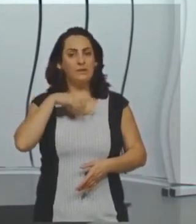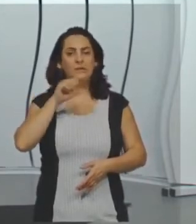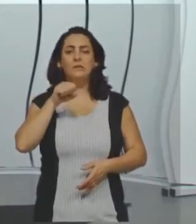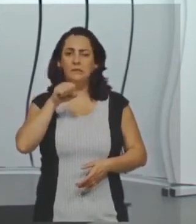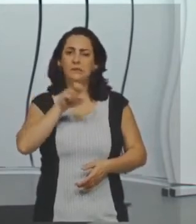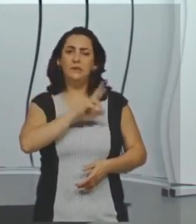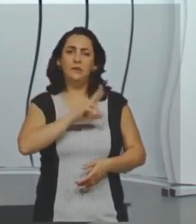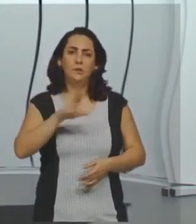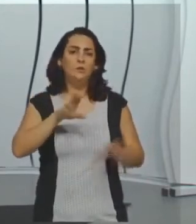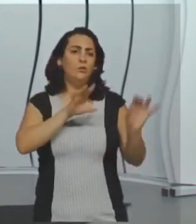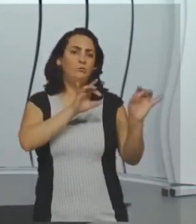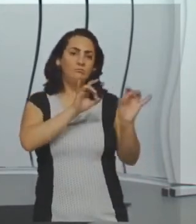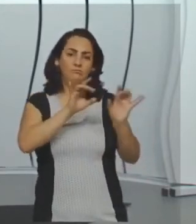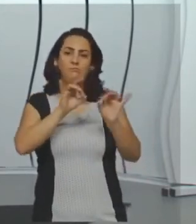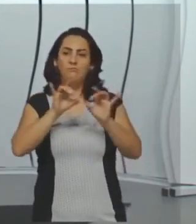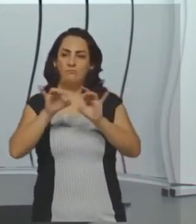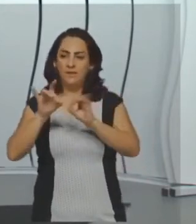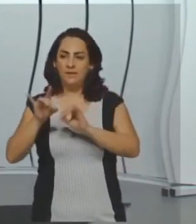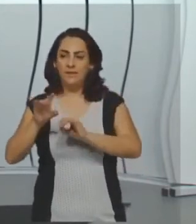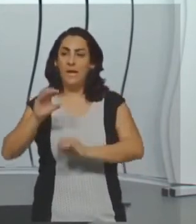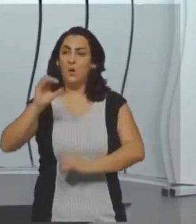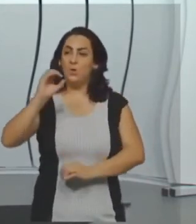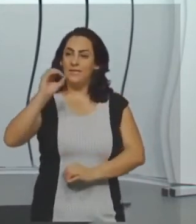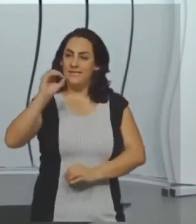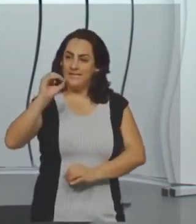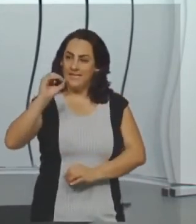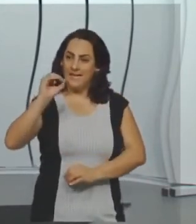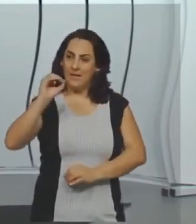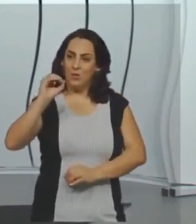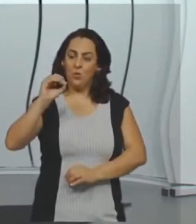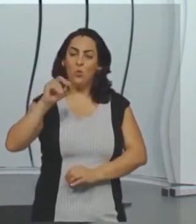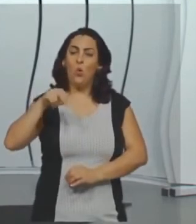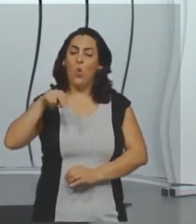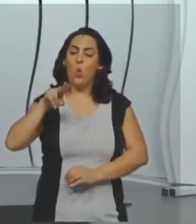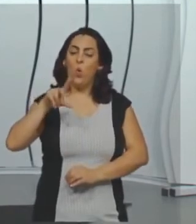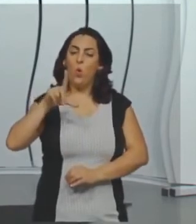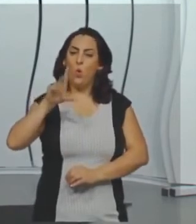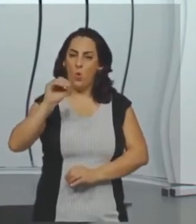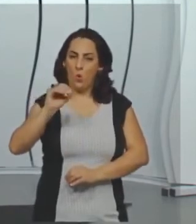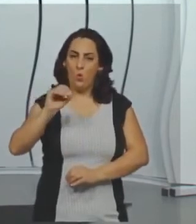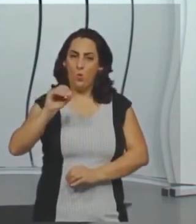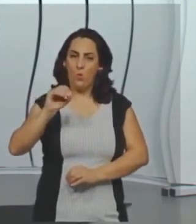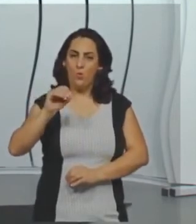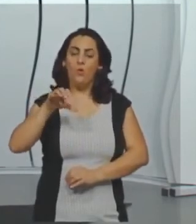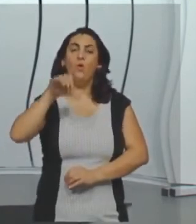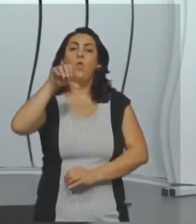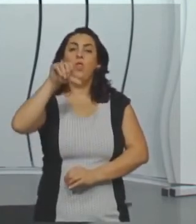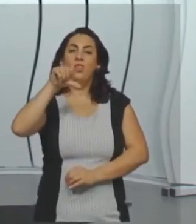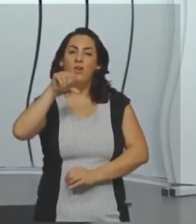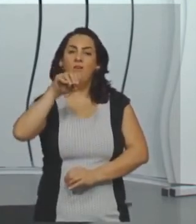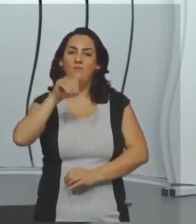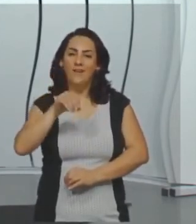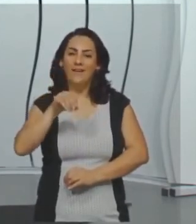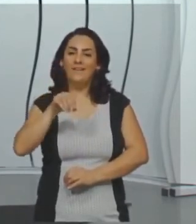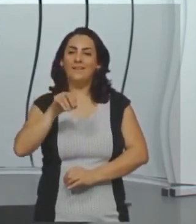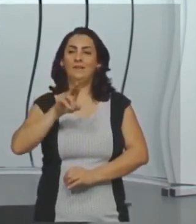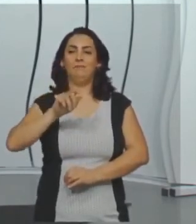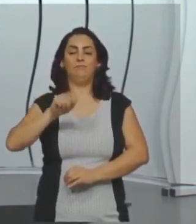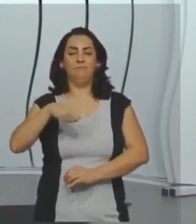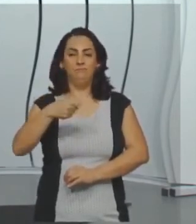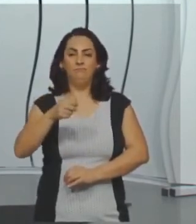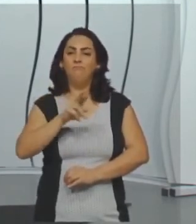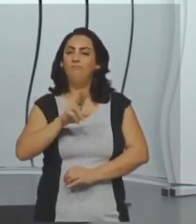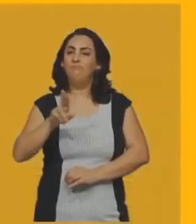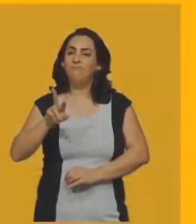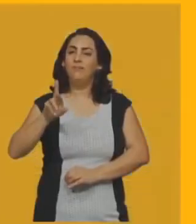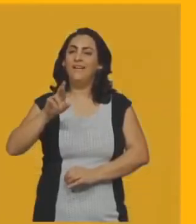graus, 90 graus e o 0 graus, né, tem nomes especiais. 0 graus, já falei que chama nulo